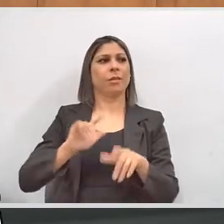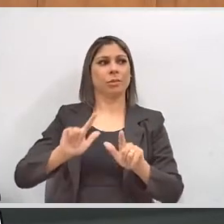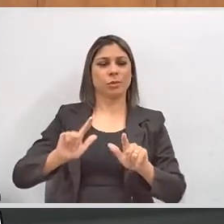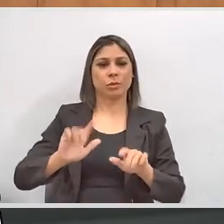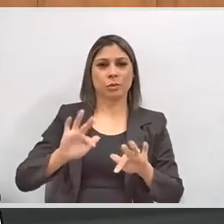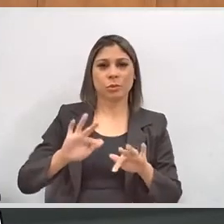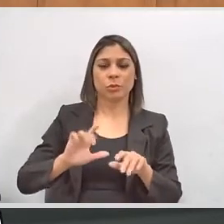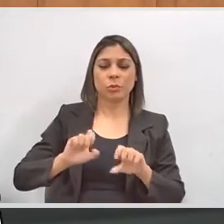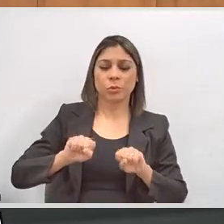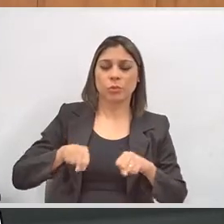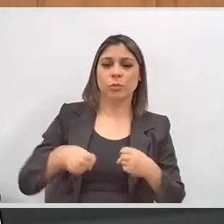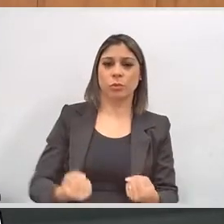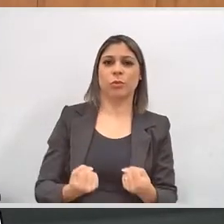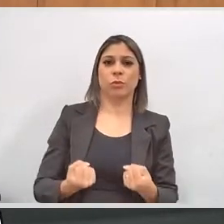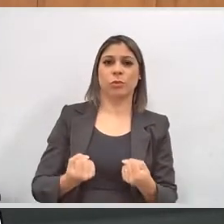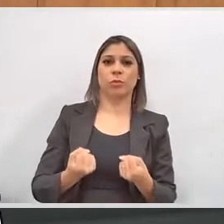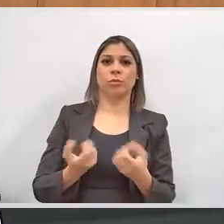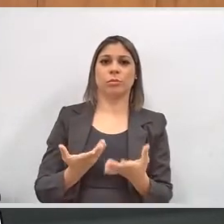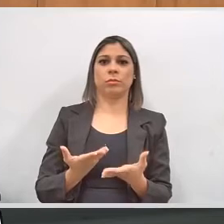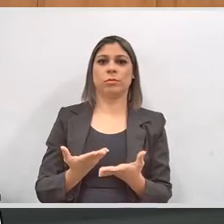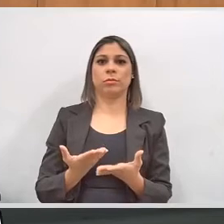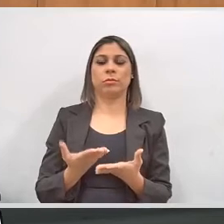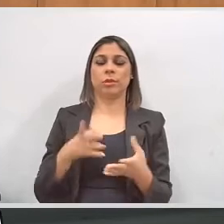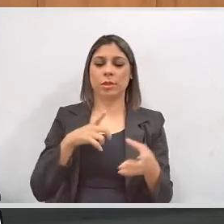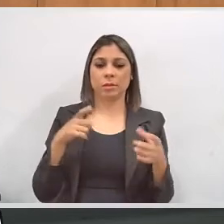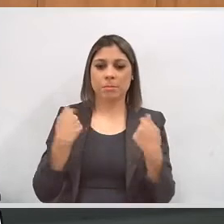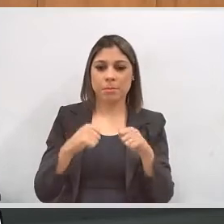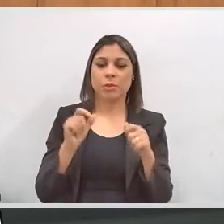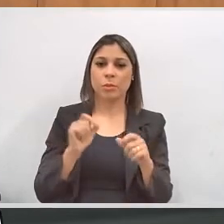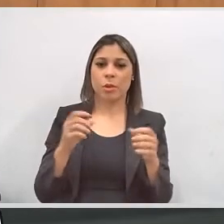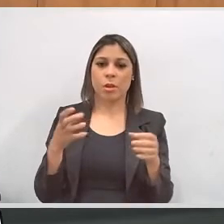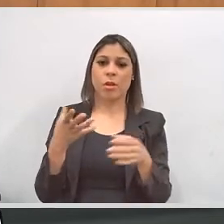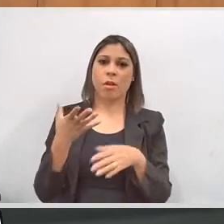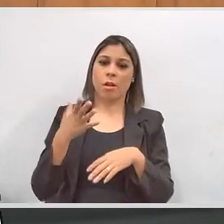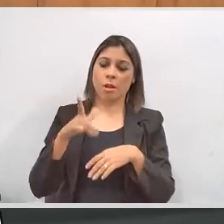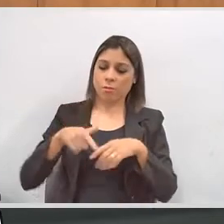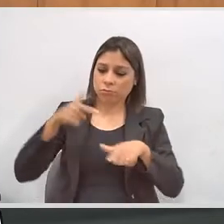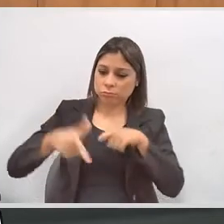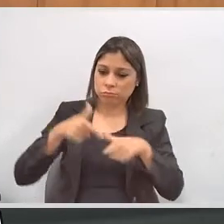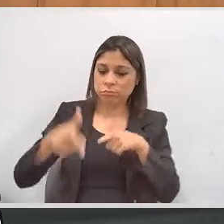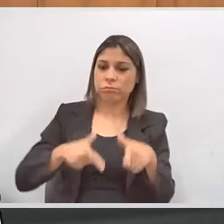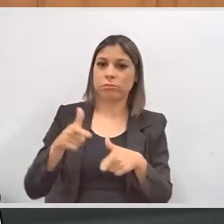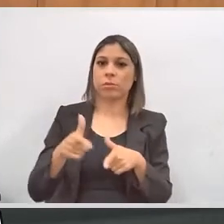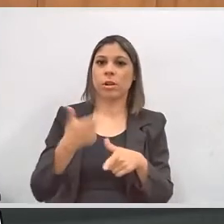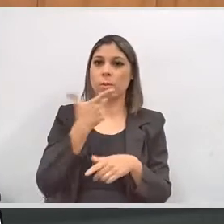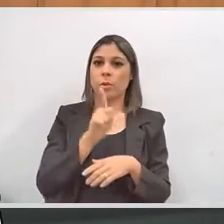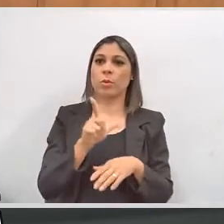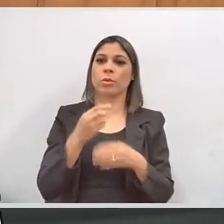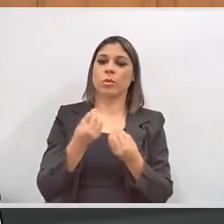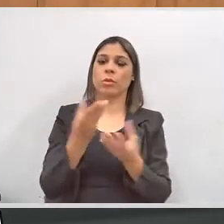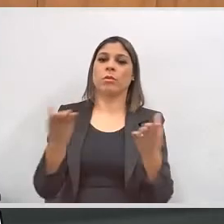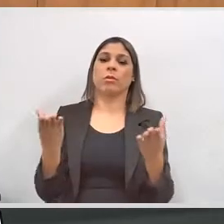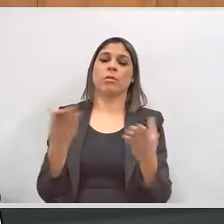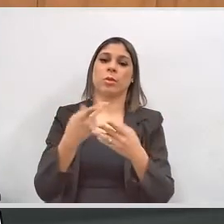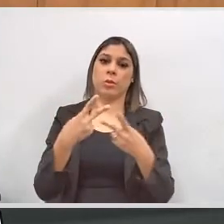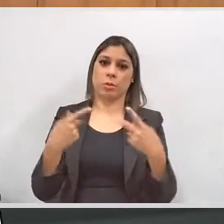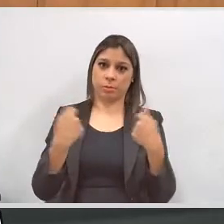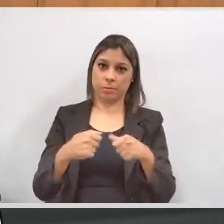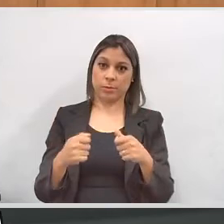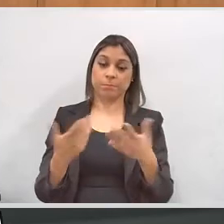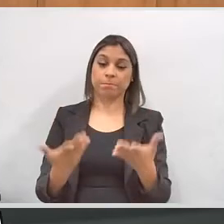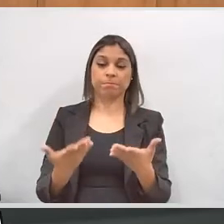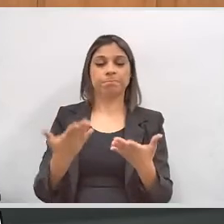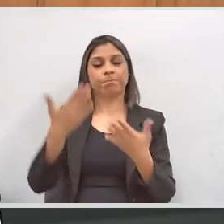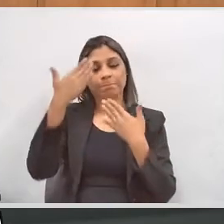esforço, exige mais gasto, exige mais um conjunto de atividades que leva ao atendimento dessas necessidades.